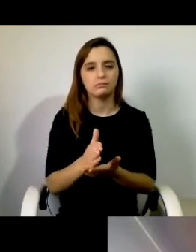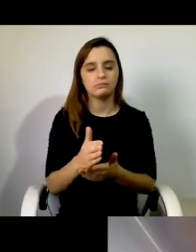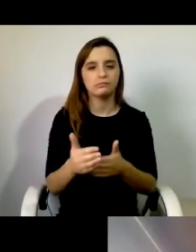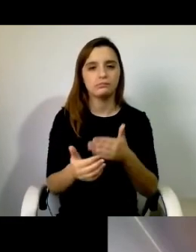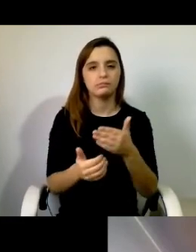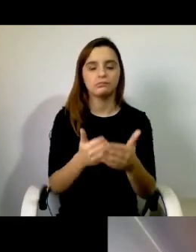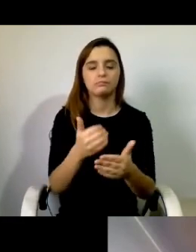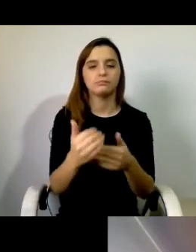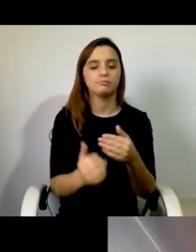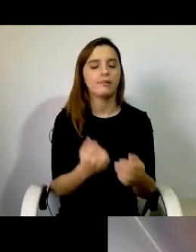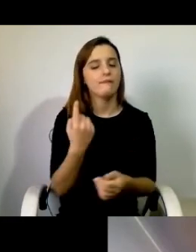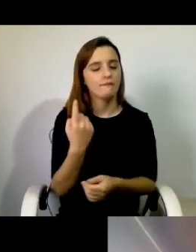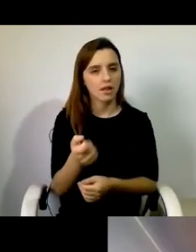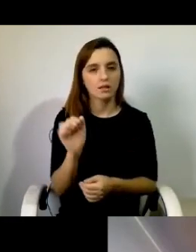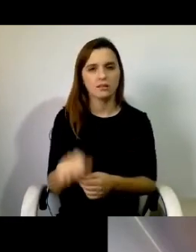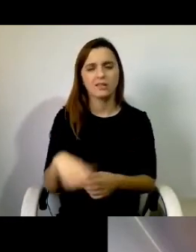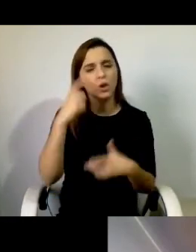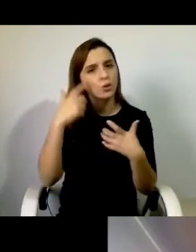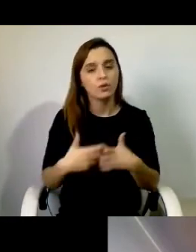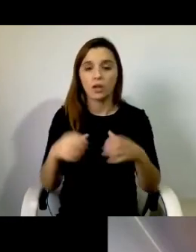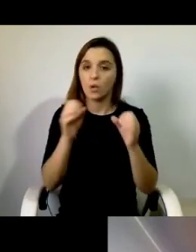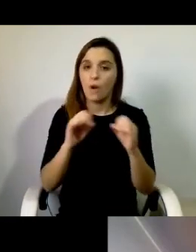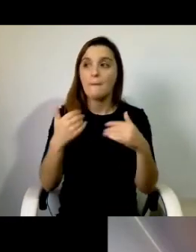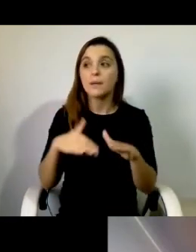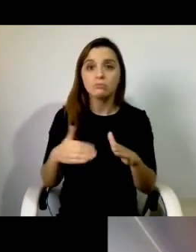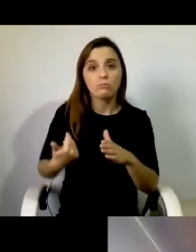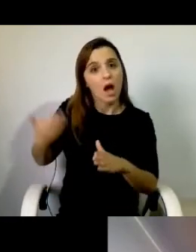também já há um longo caminho que foi percorrido até aqui.